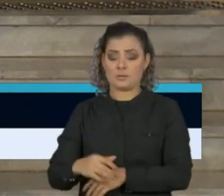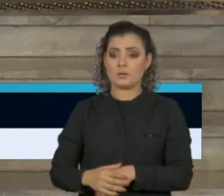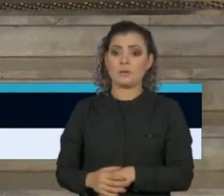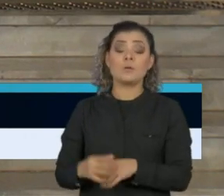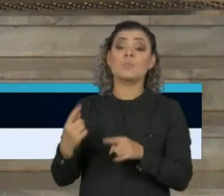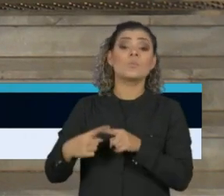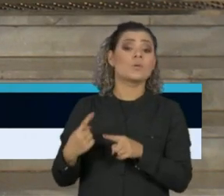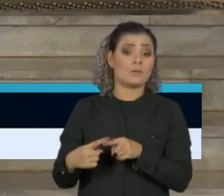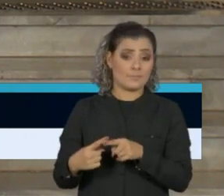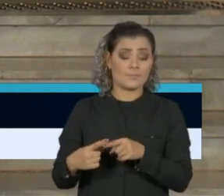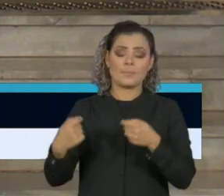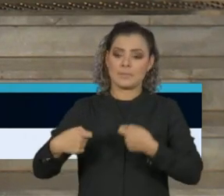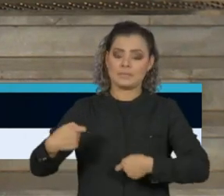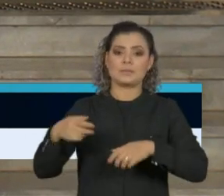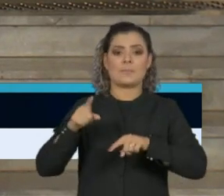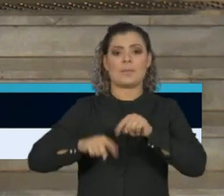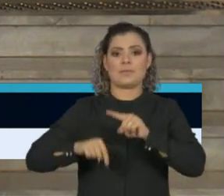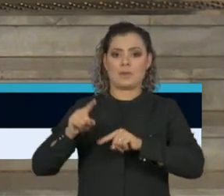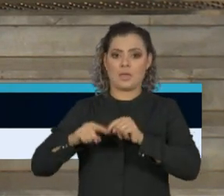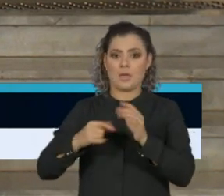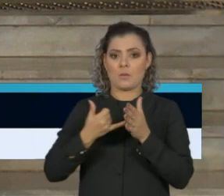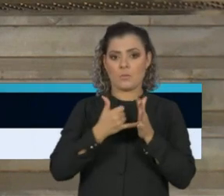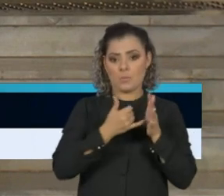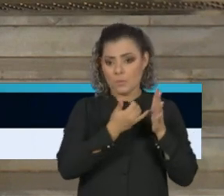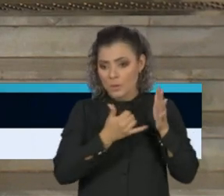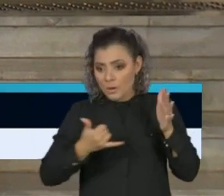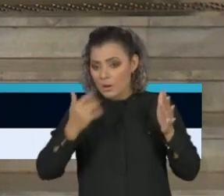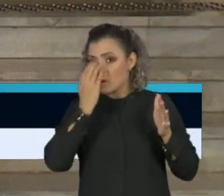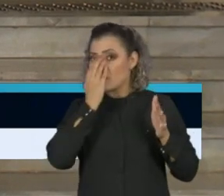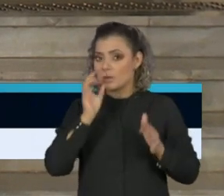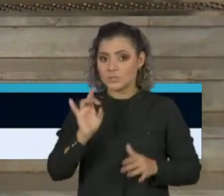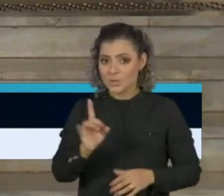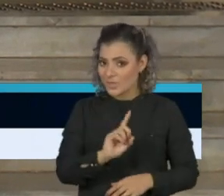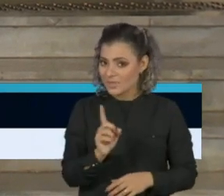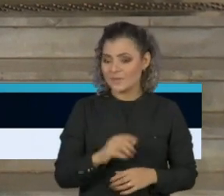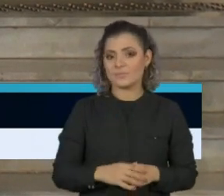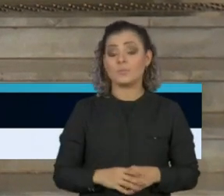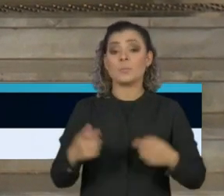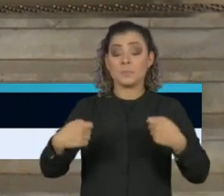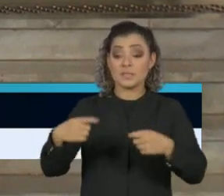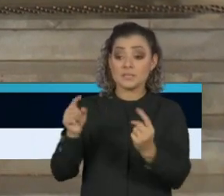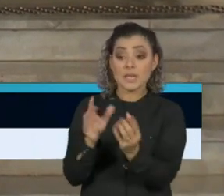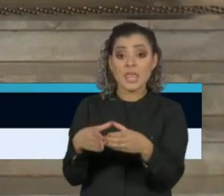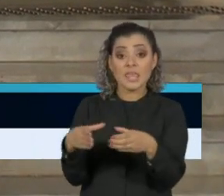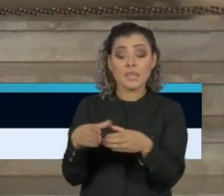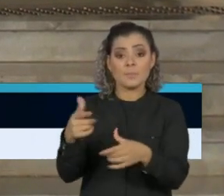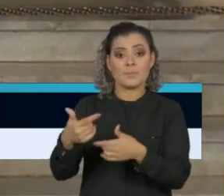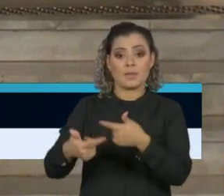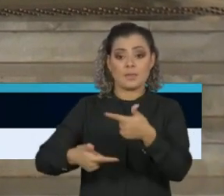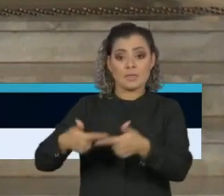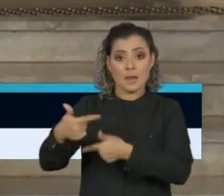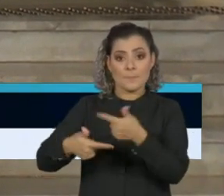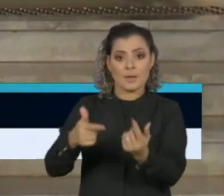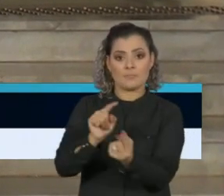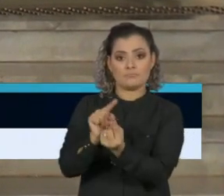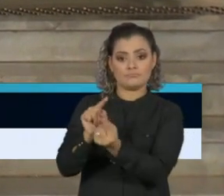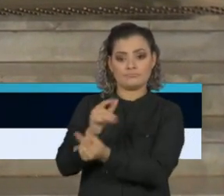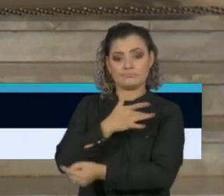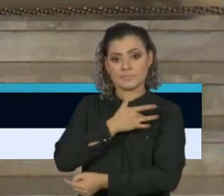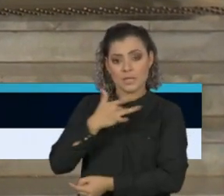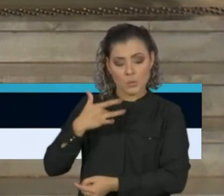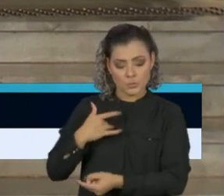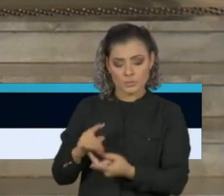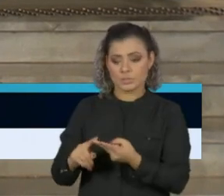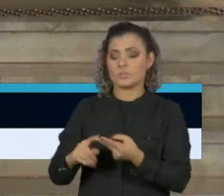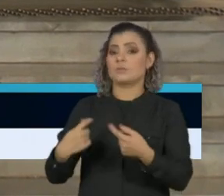precisa ter equipamentos, e não é só respirador, você precisa ter equipes de saúde treinadas e você precisa